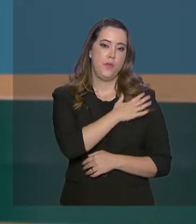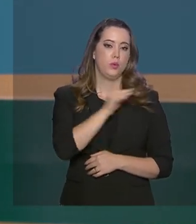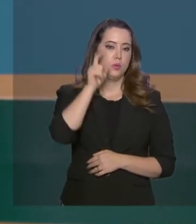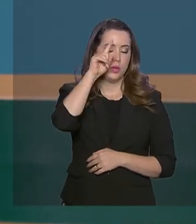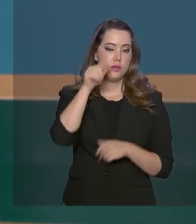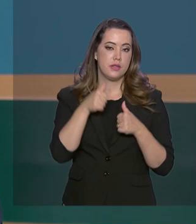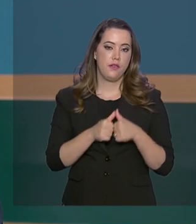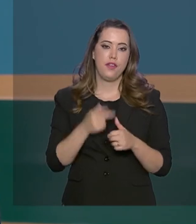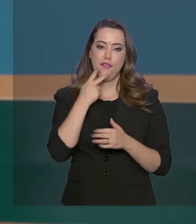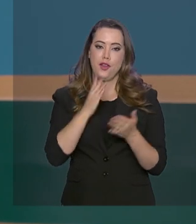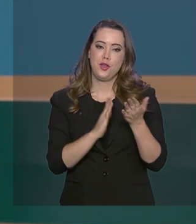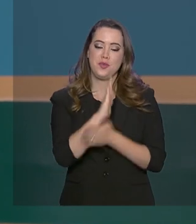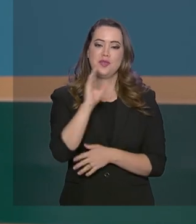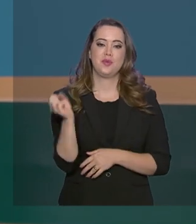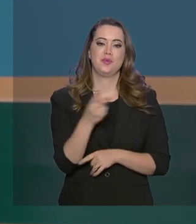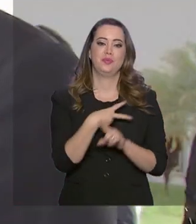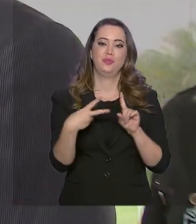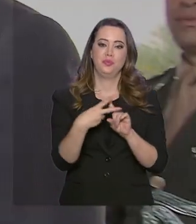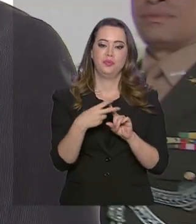aprovação da nova Previdência.